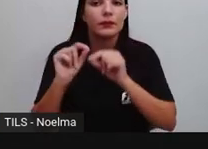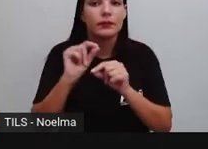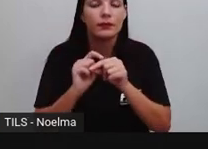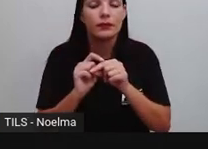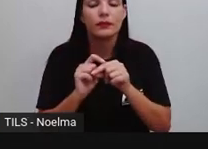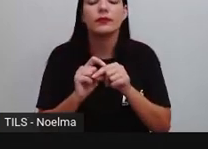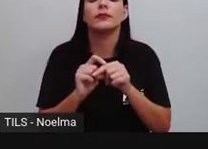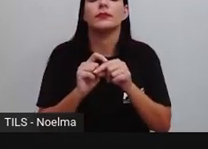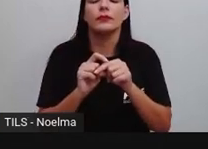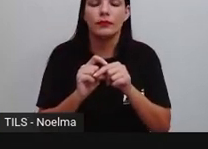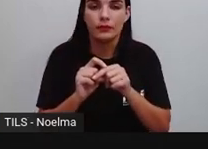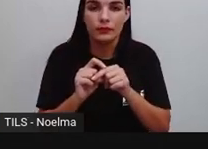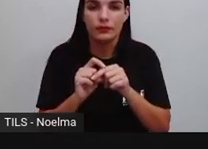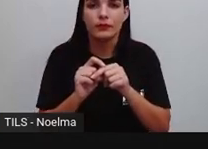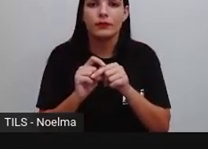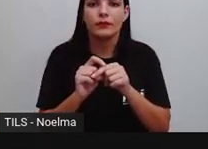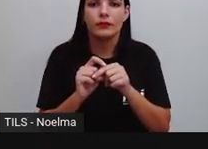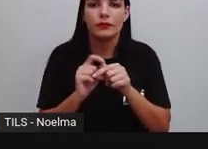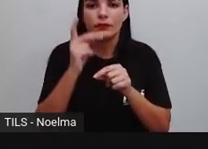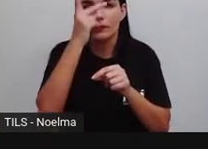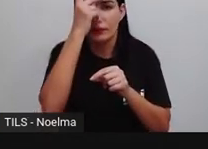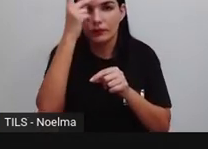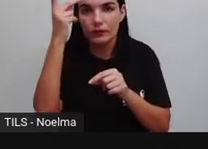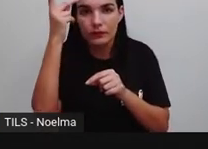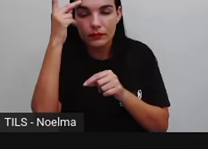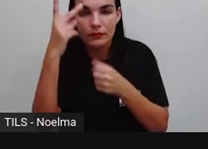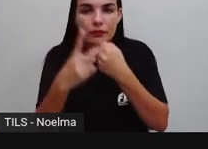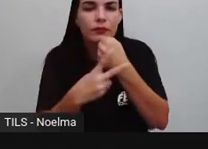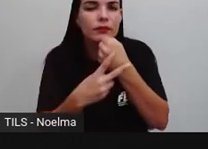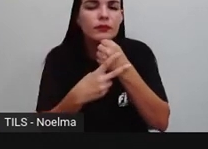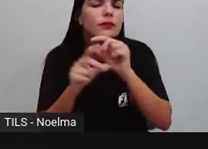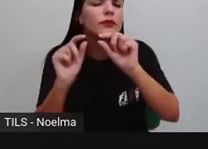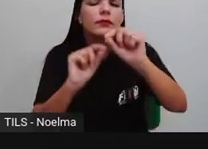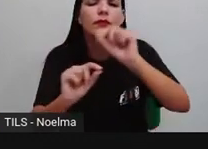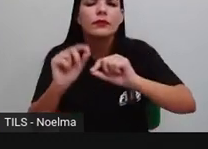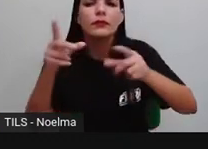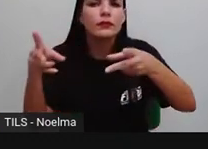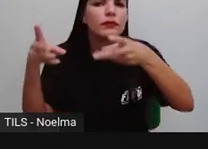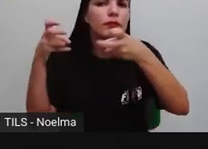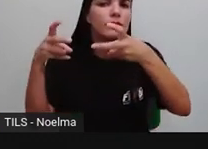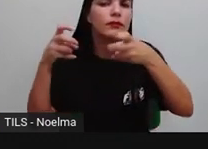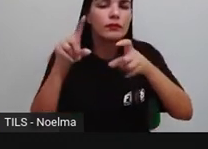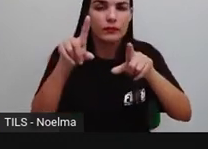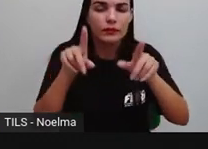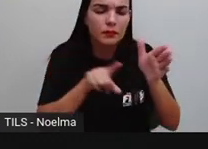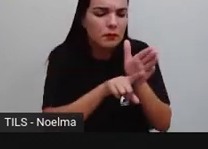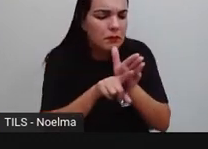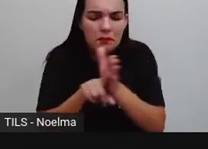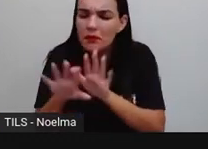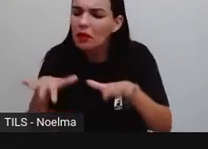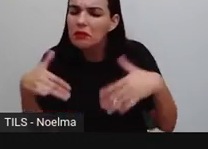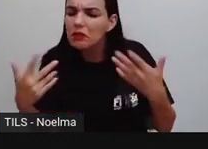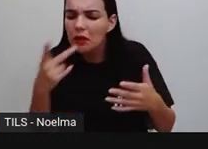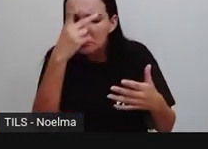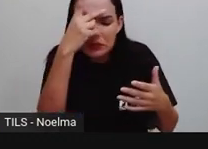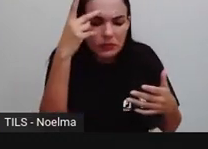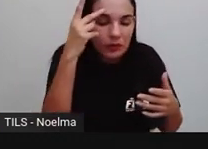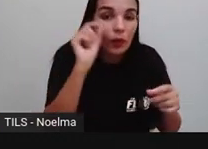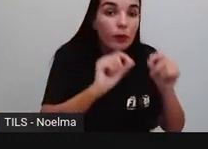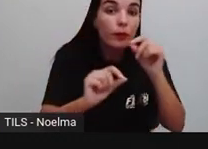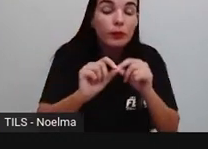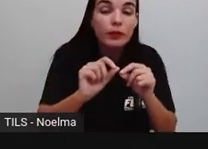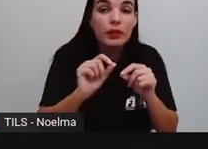a pessoa do verbo. Observe que quando a gente estava procurando qual é a pessoa do verbo, sempre estava lá.